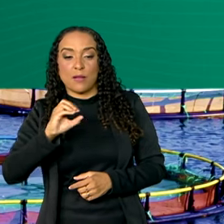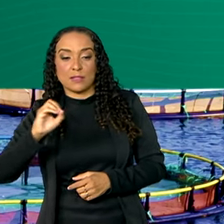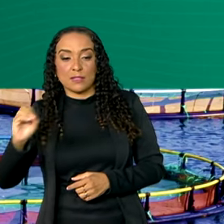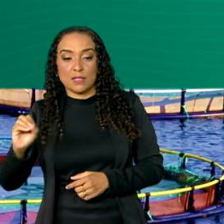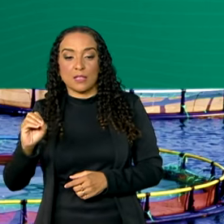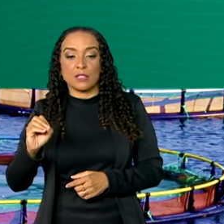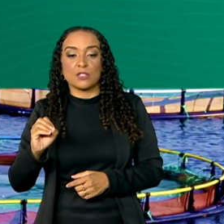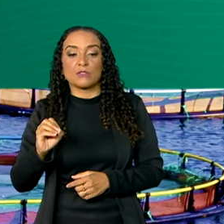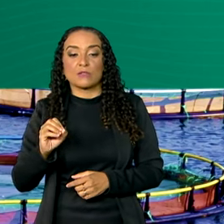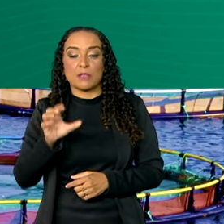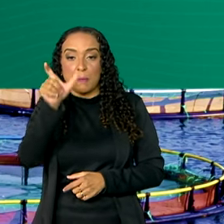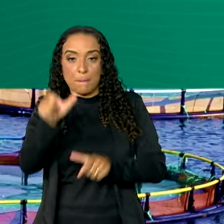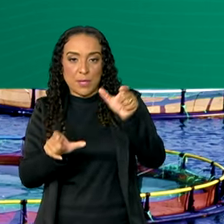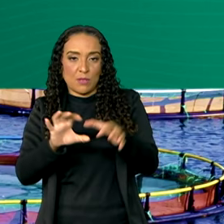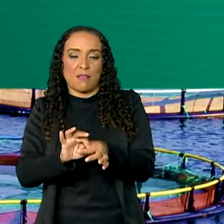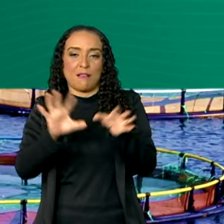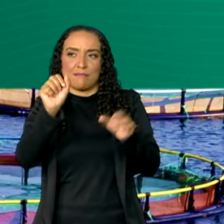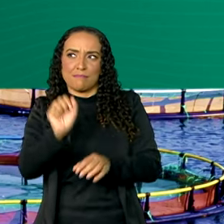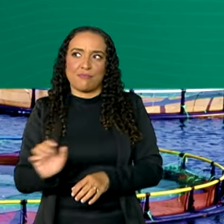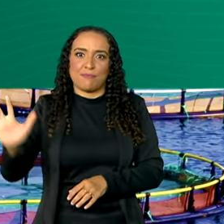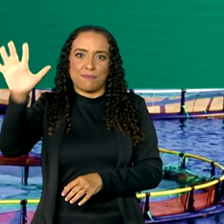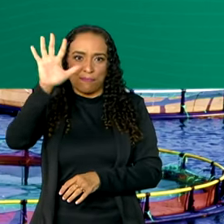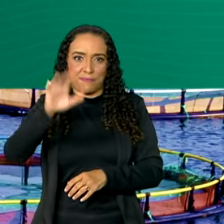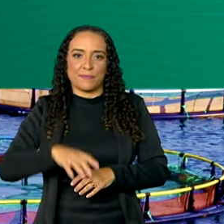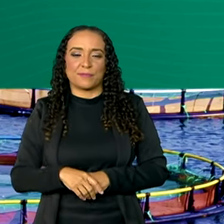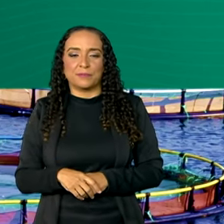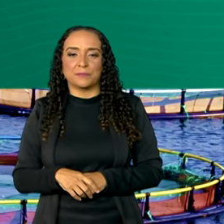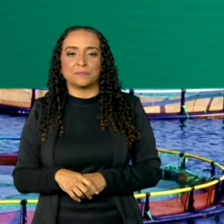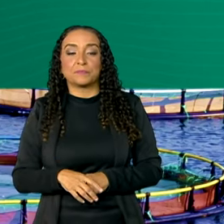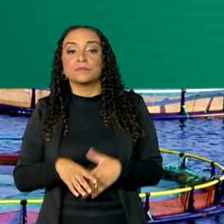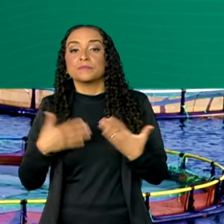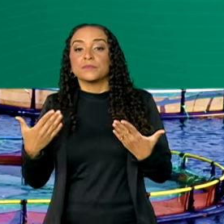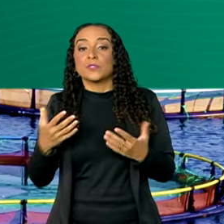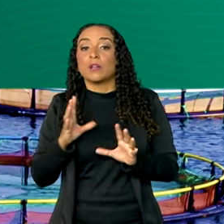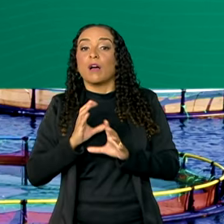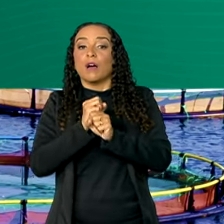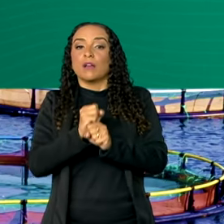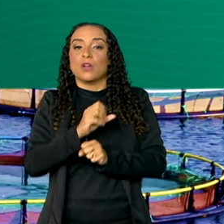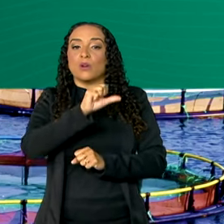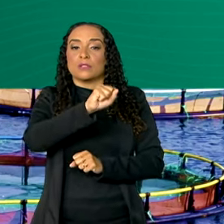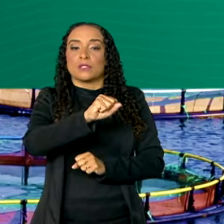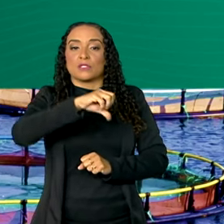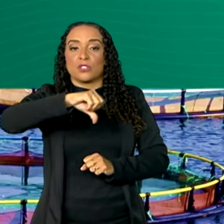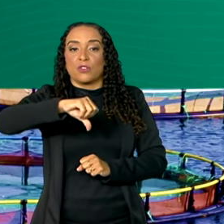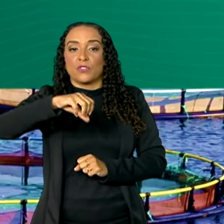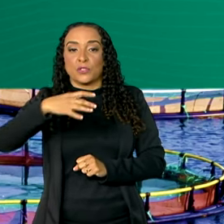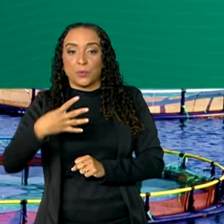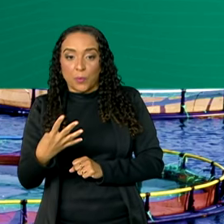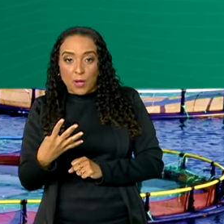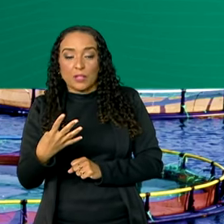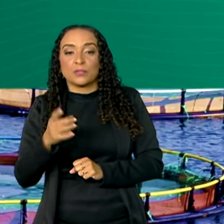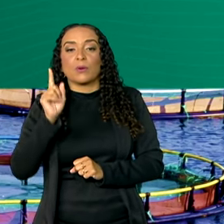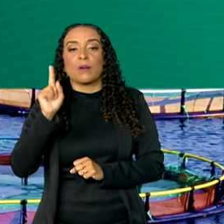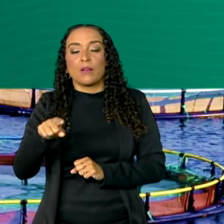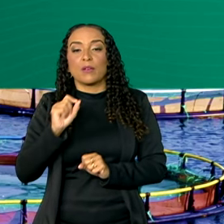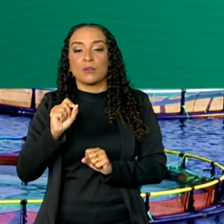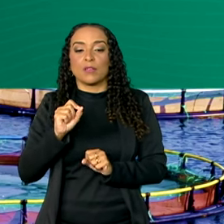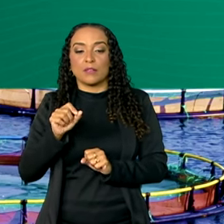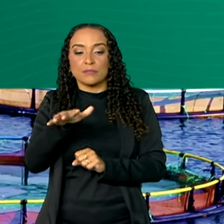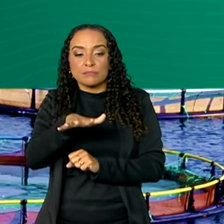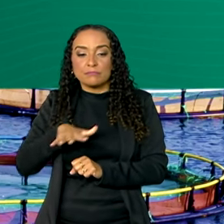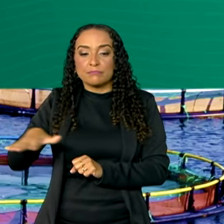seccionários espalhados por todo o país. Destes, 894 são de